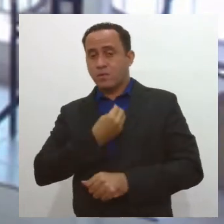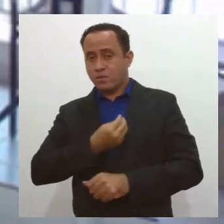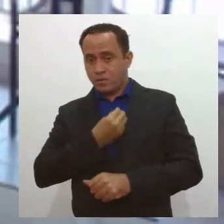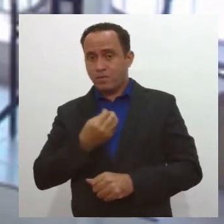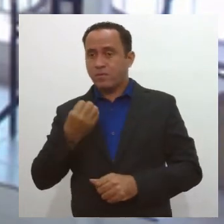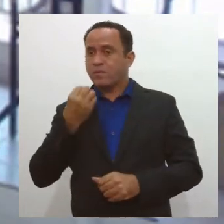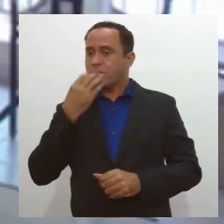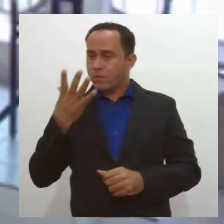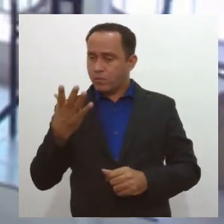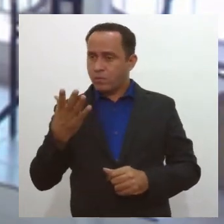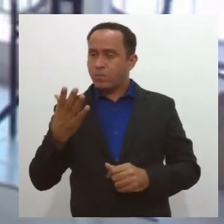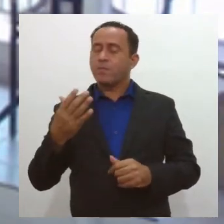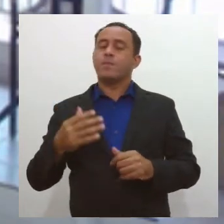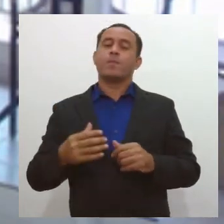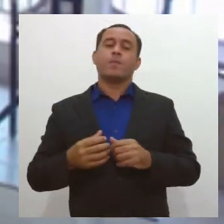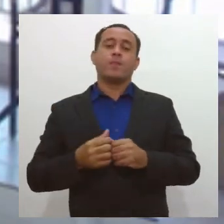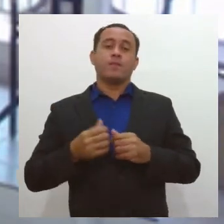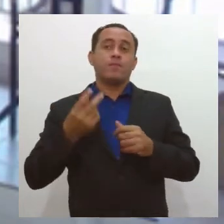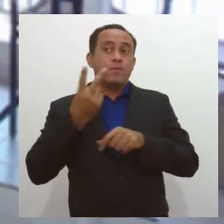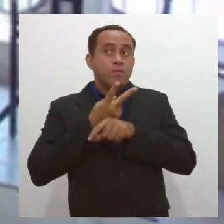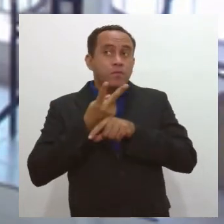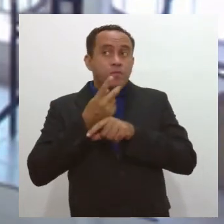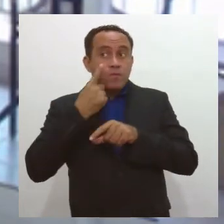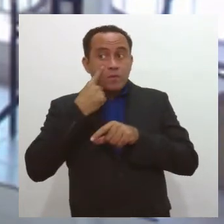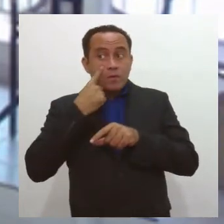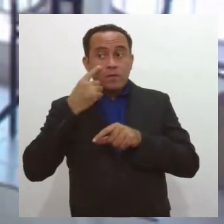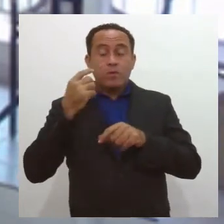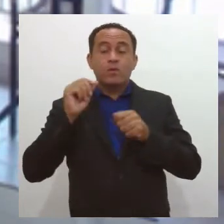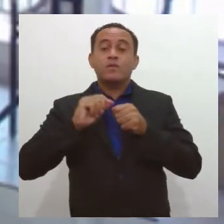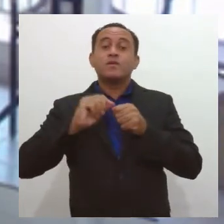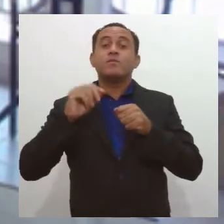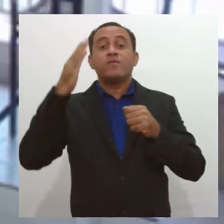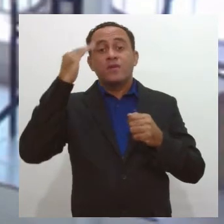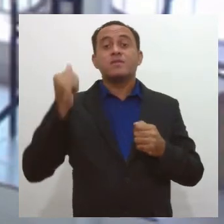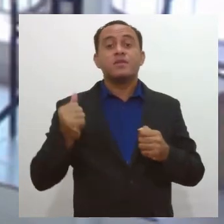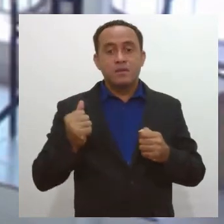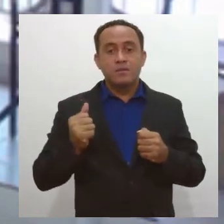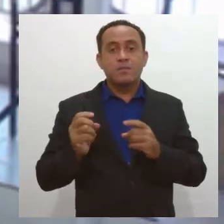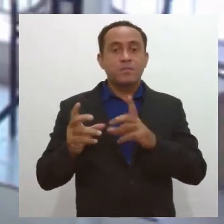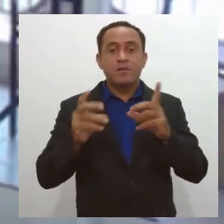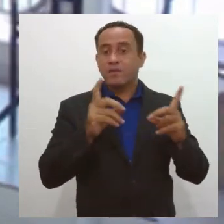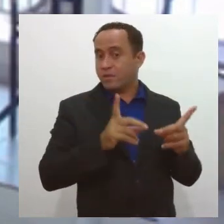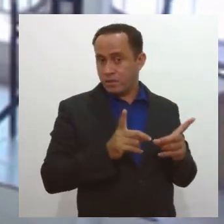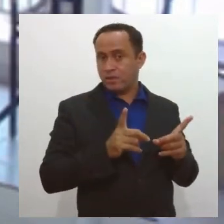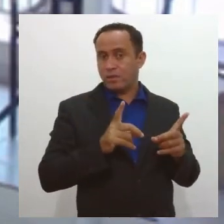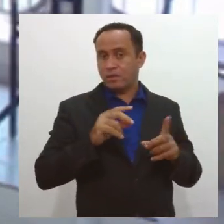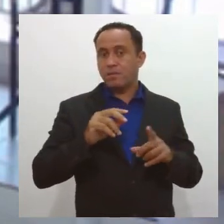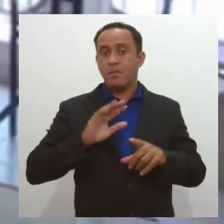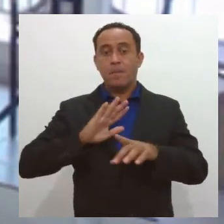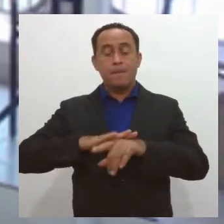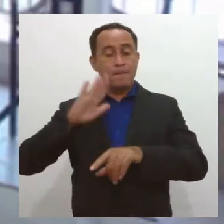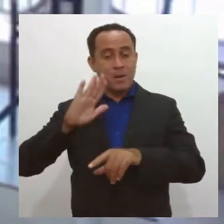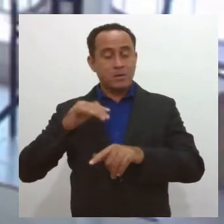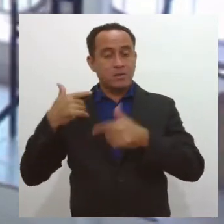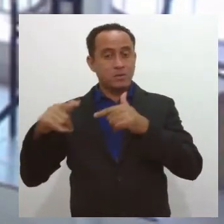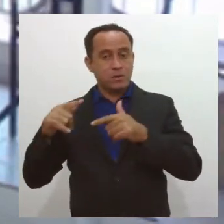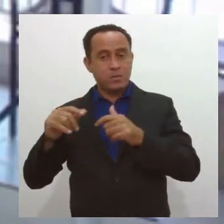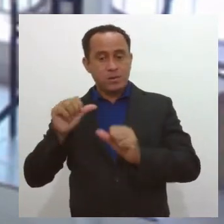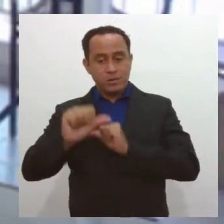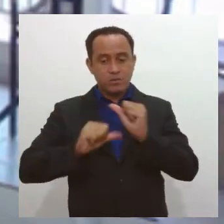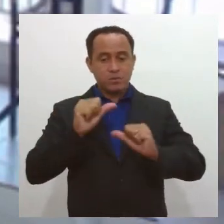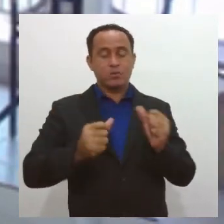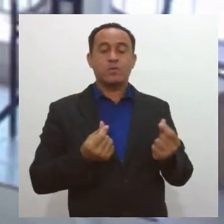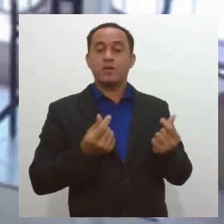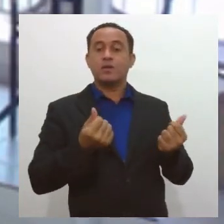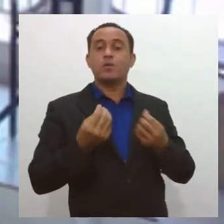dentro de casa. Então, é buscar aí o seu talento, na sua habilidade, na sua experiência. O que você pode converter em renda? Como eu